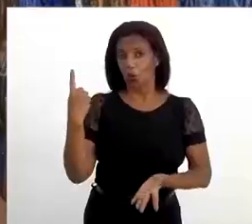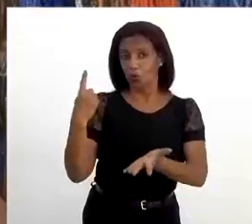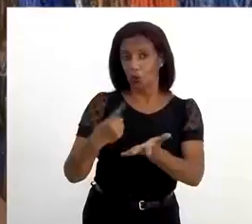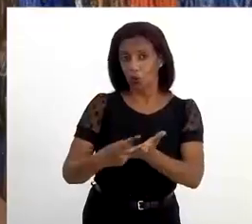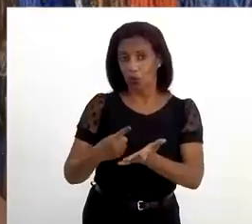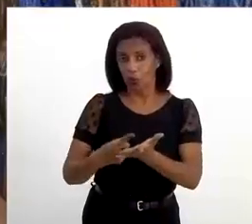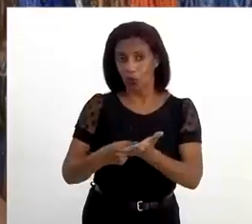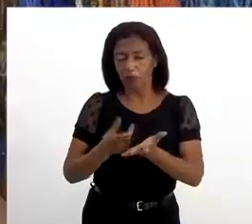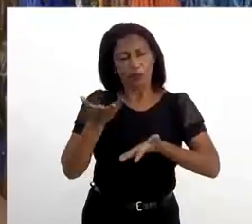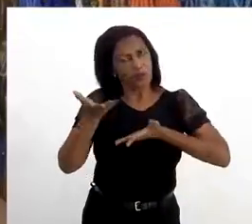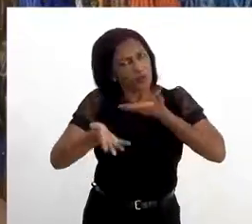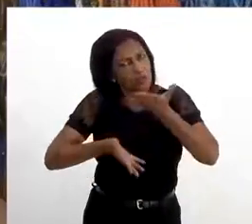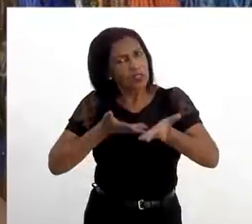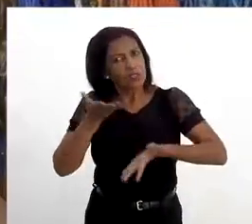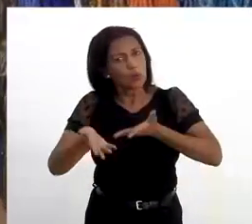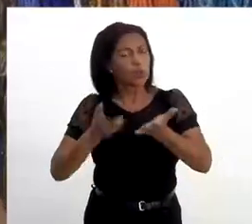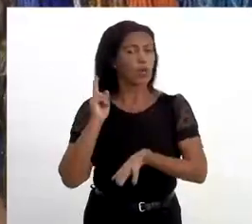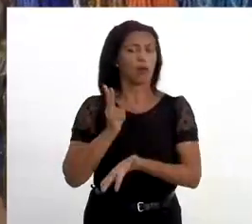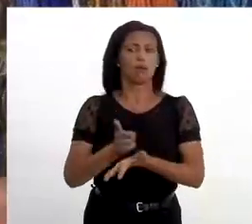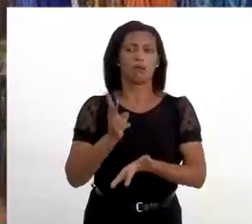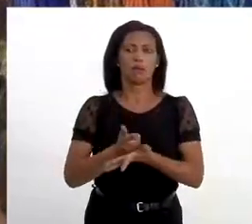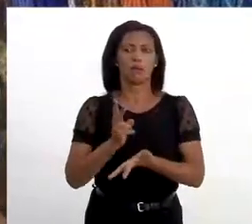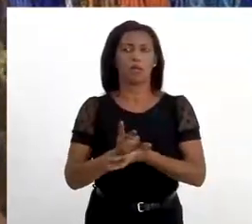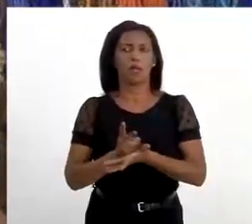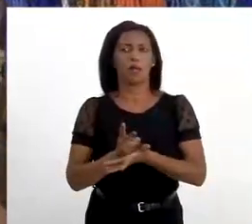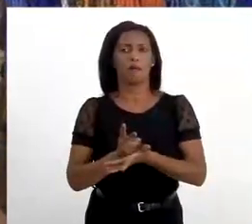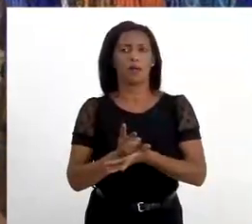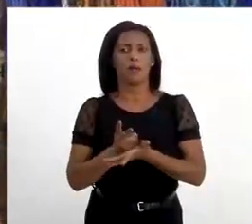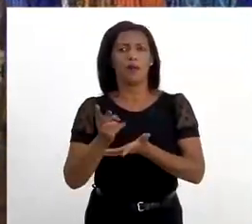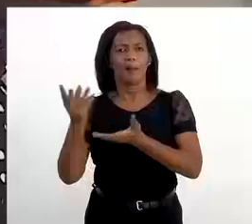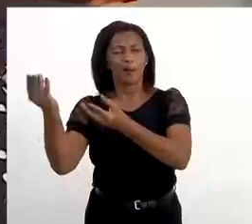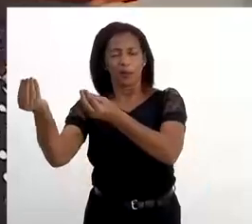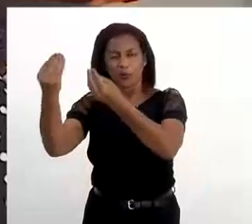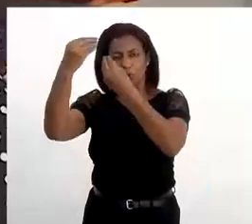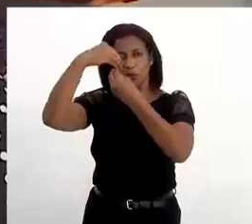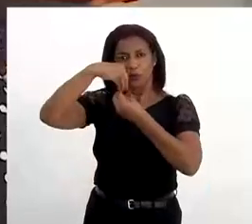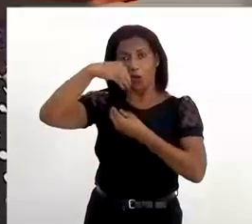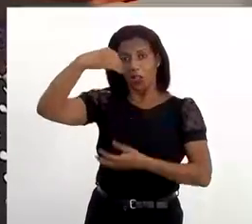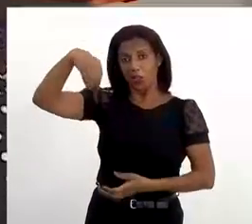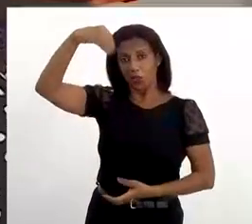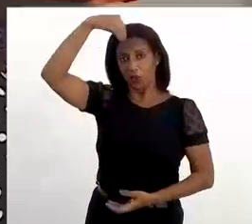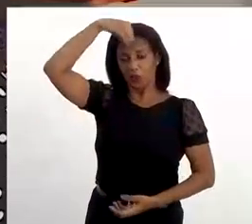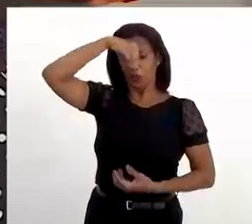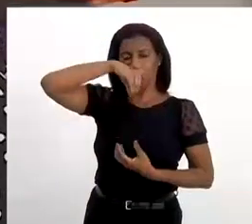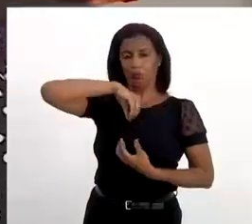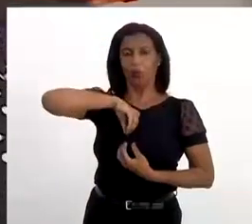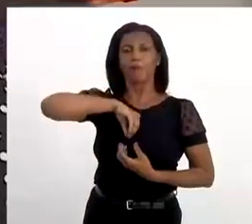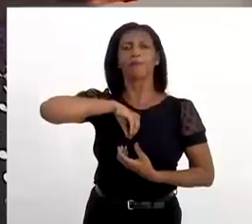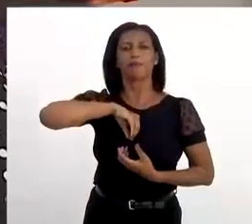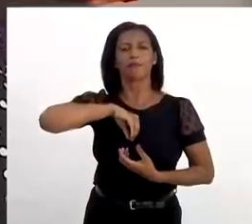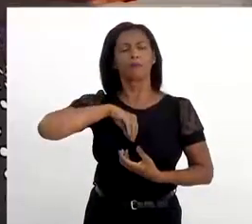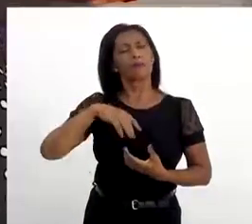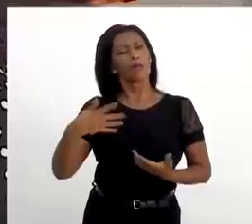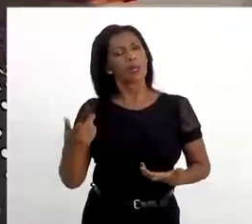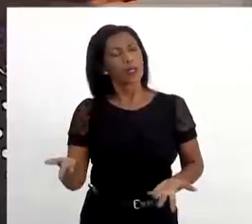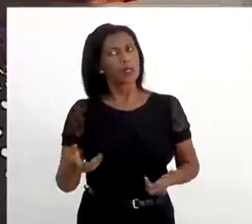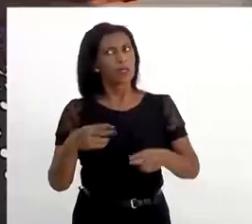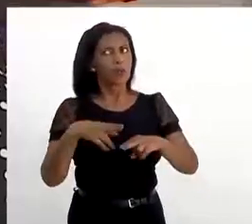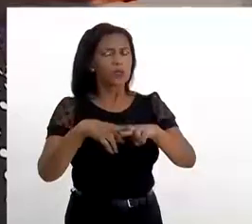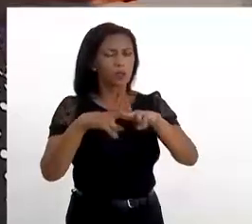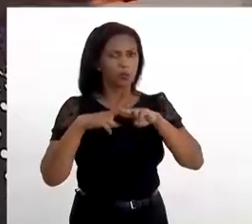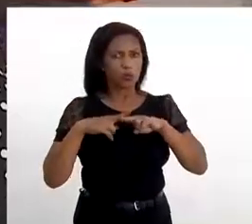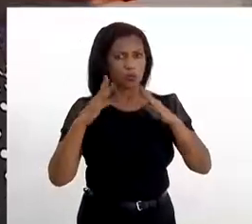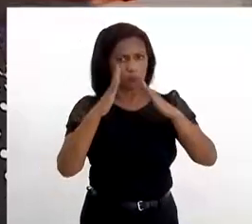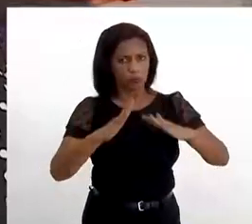nossos orixás. Então, temos que nos cuidar sempre para que ele se chegue. Então, isso seria um dos motivos do